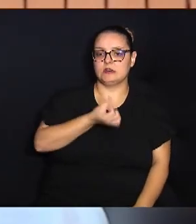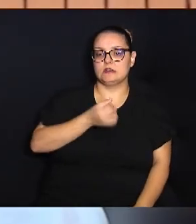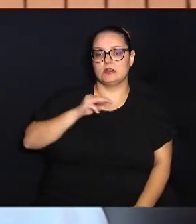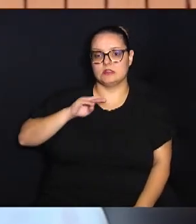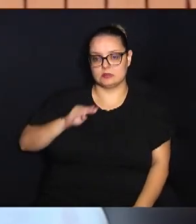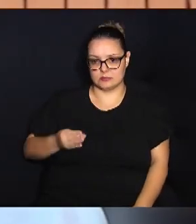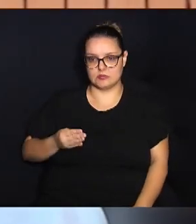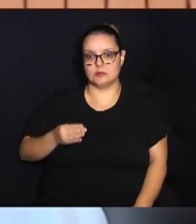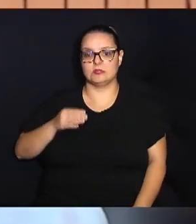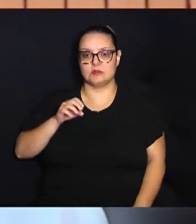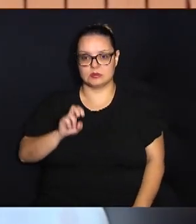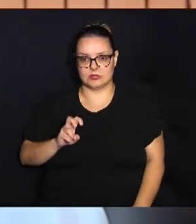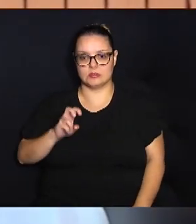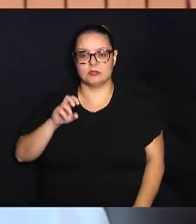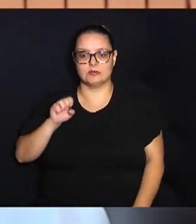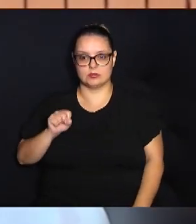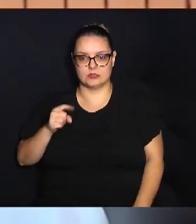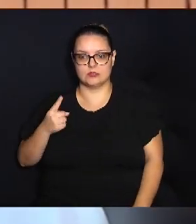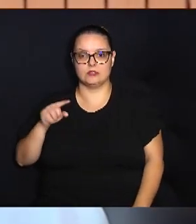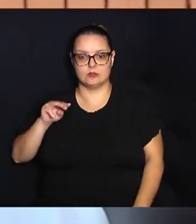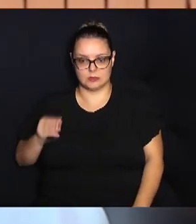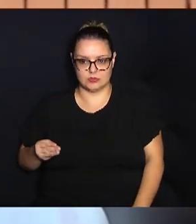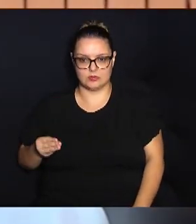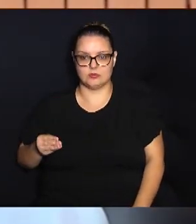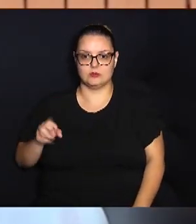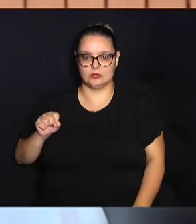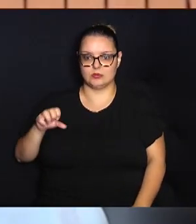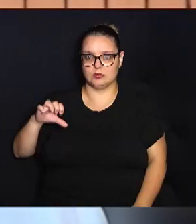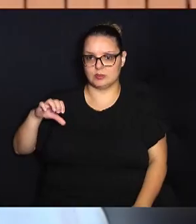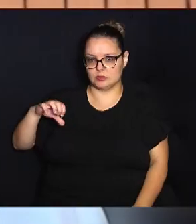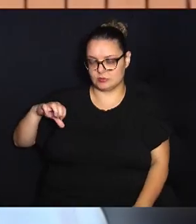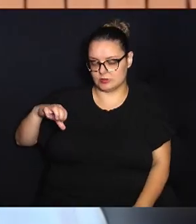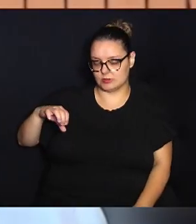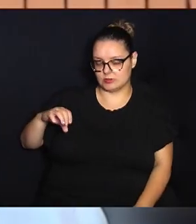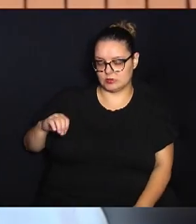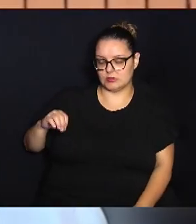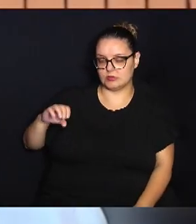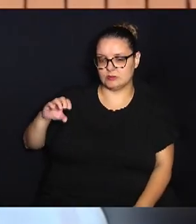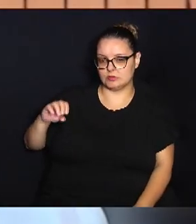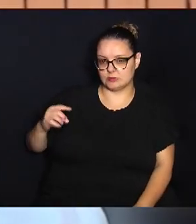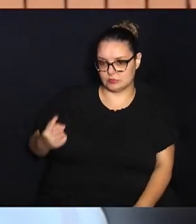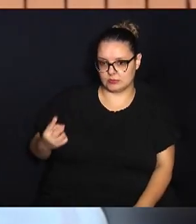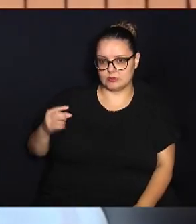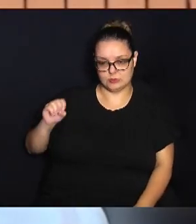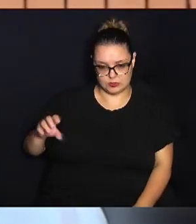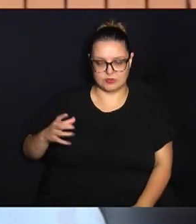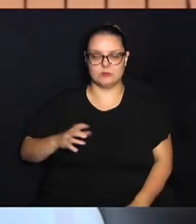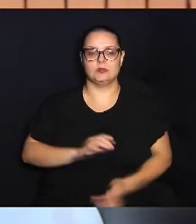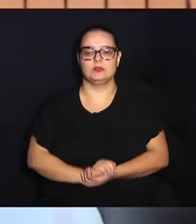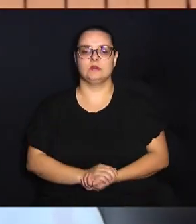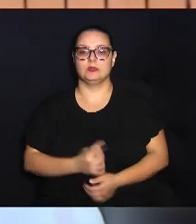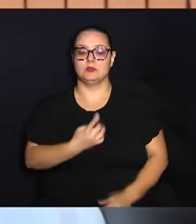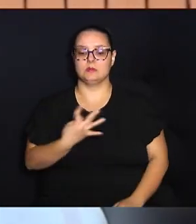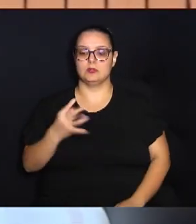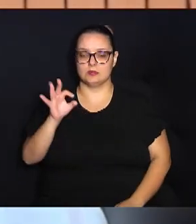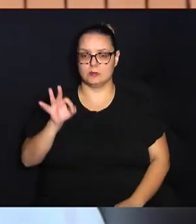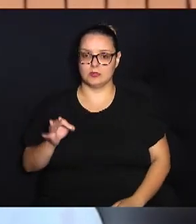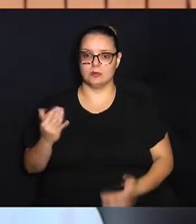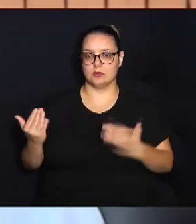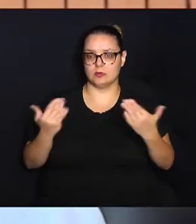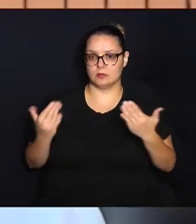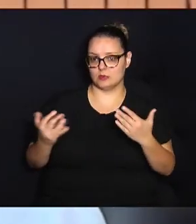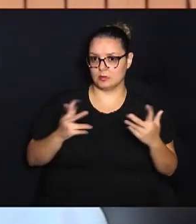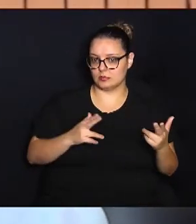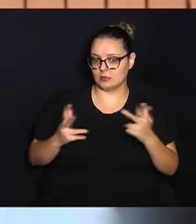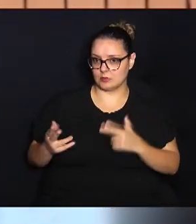,900,000, teve uma variação em termos reais de 14,5% em comparação com o mesmo período de